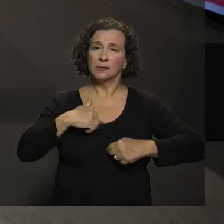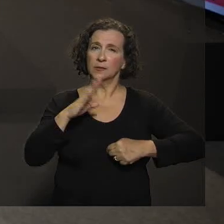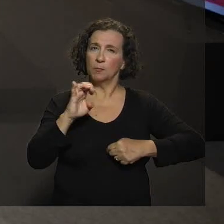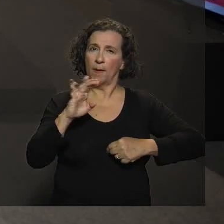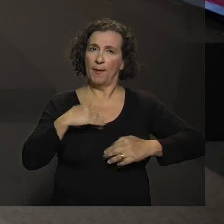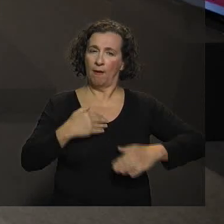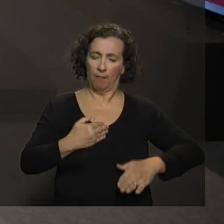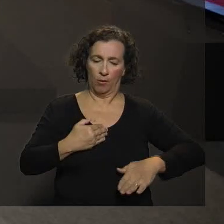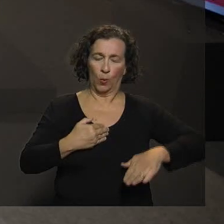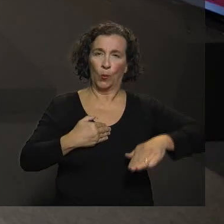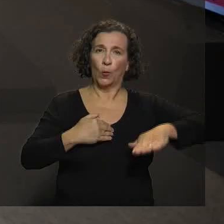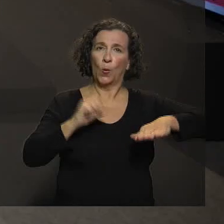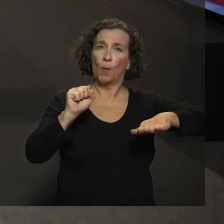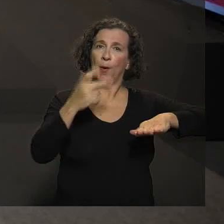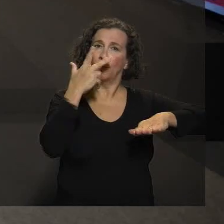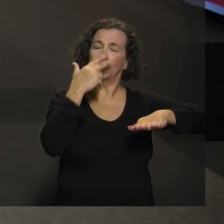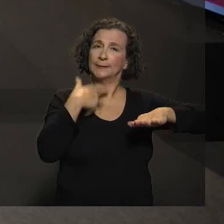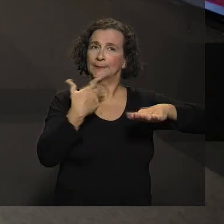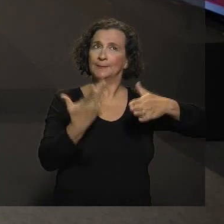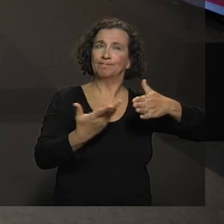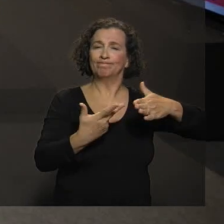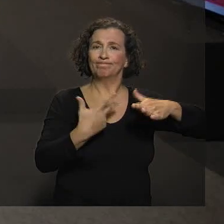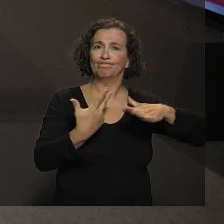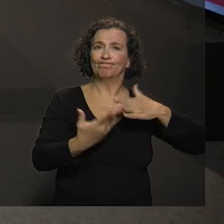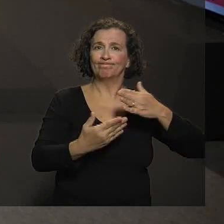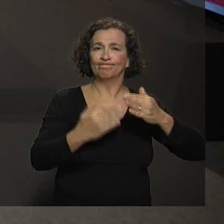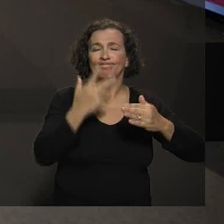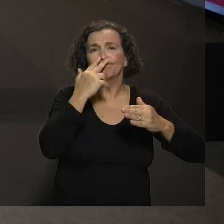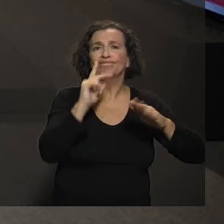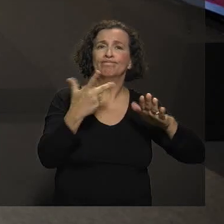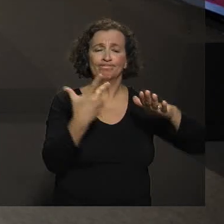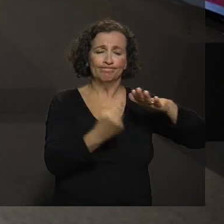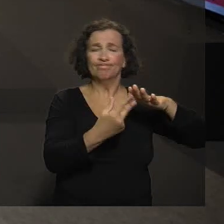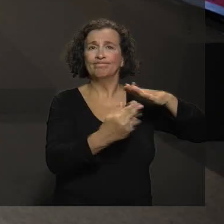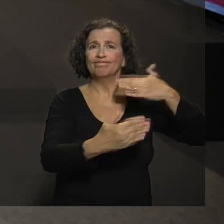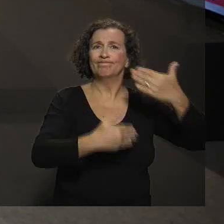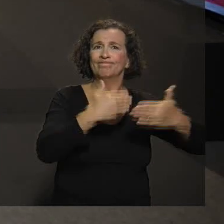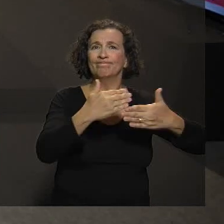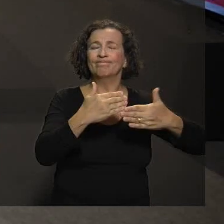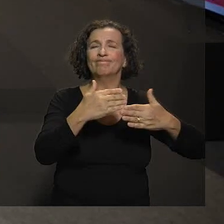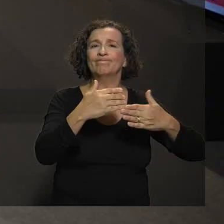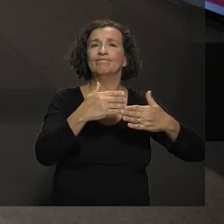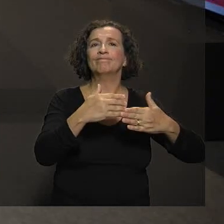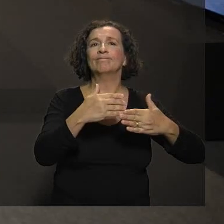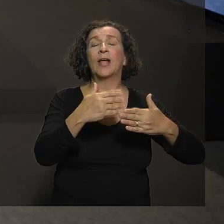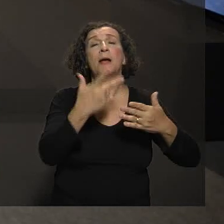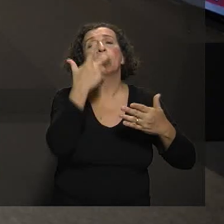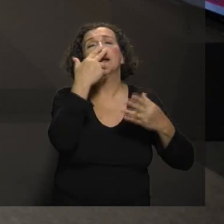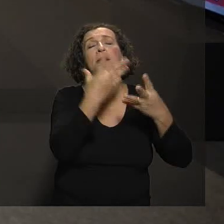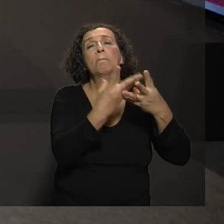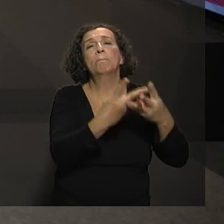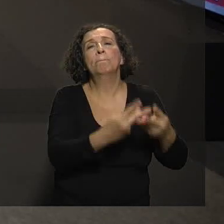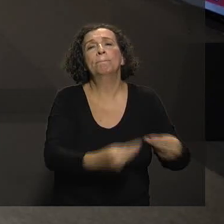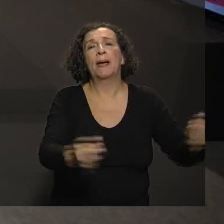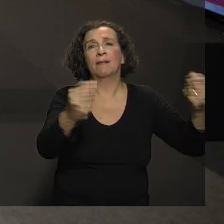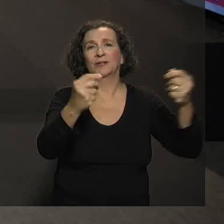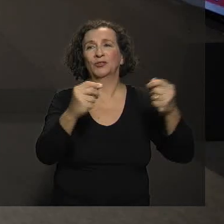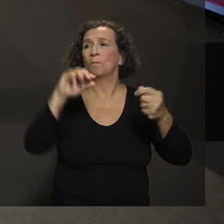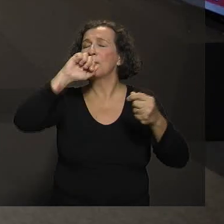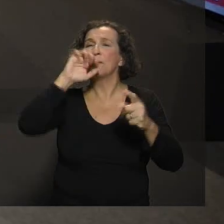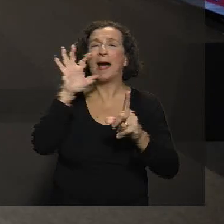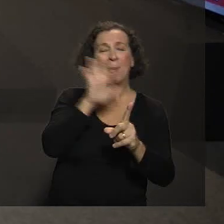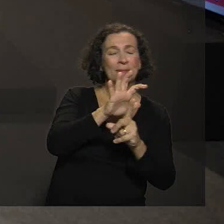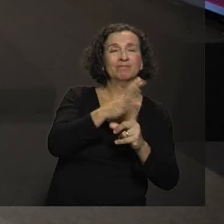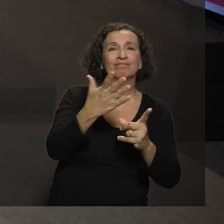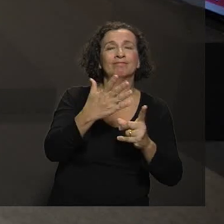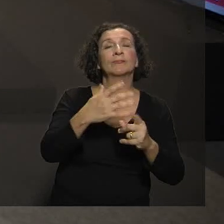vai crescendo, ele vai, passando os meses, ele vai perdendo essa proteção materna. Então